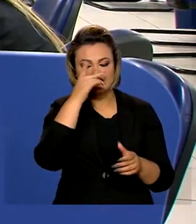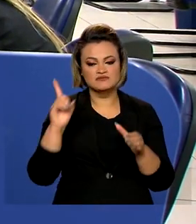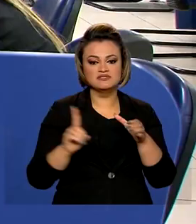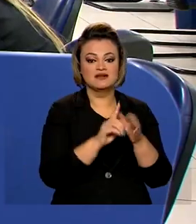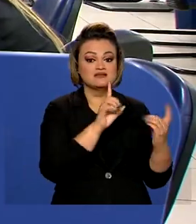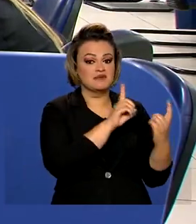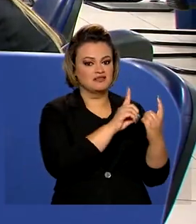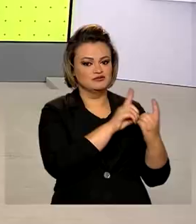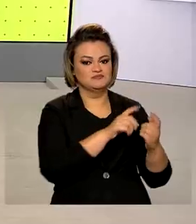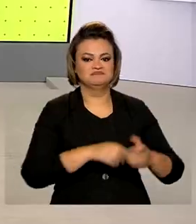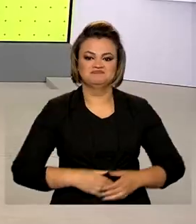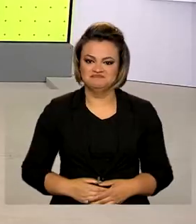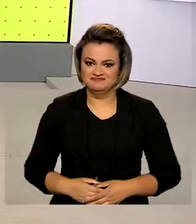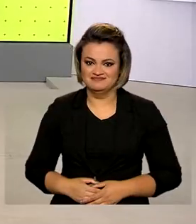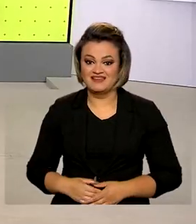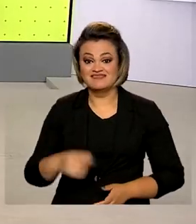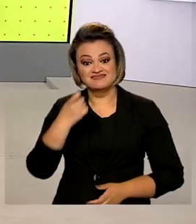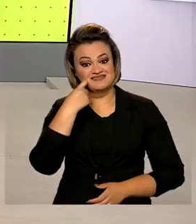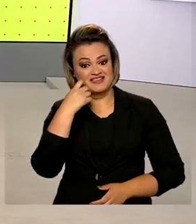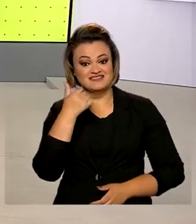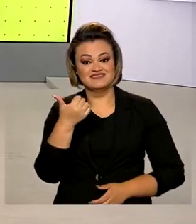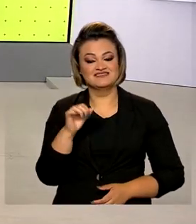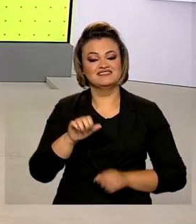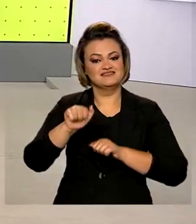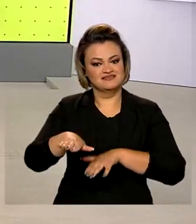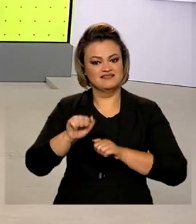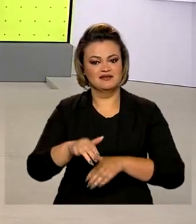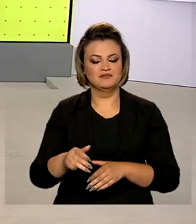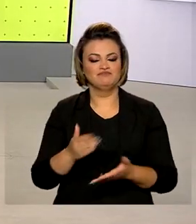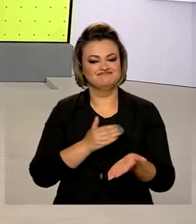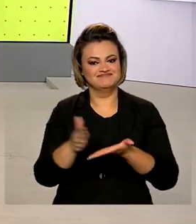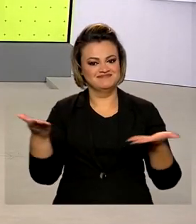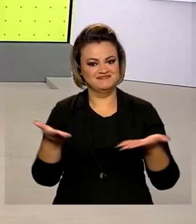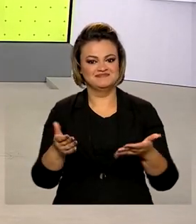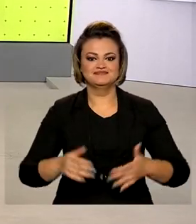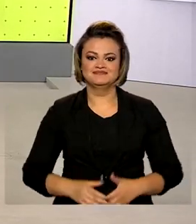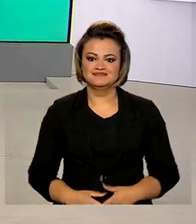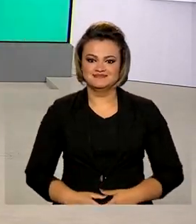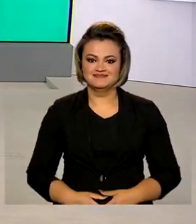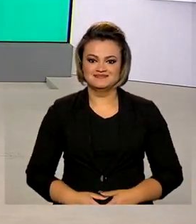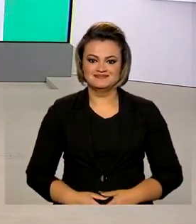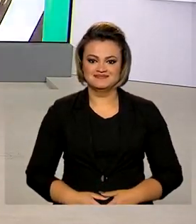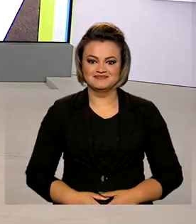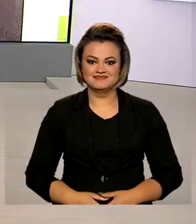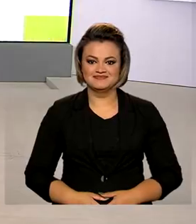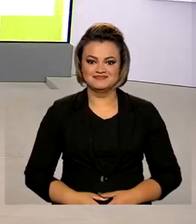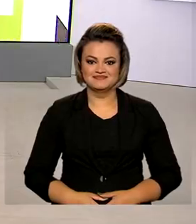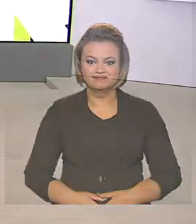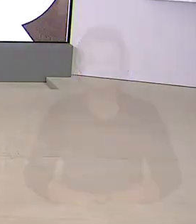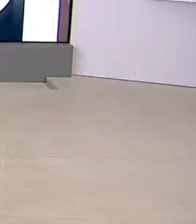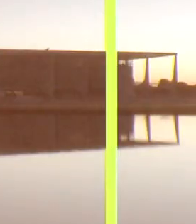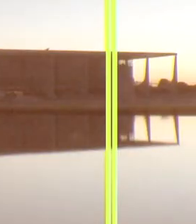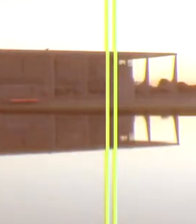ao público. Sexta-feira, 16 de setembro. O Brasil em dia já está no ar.